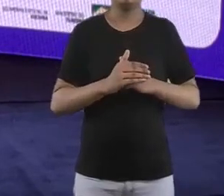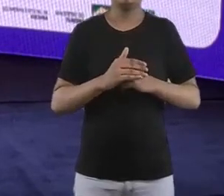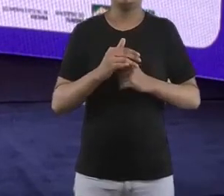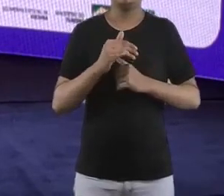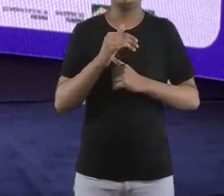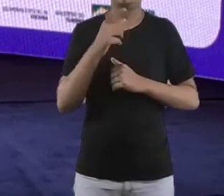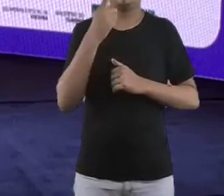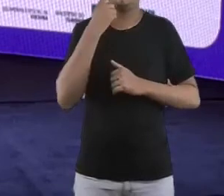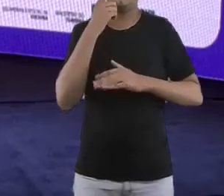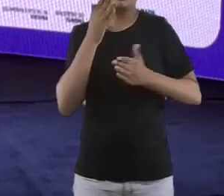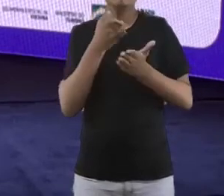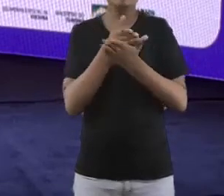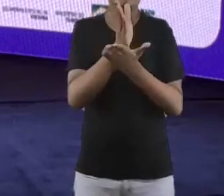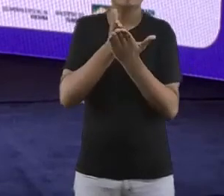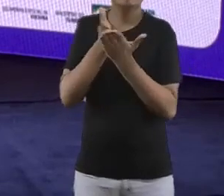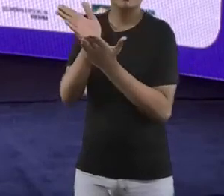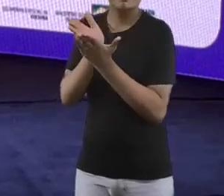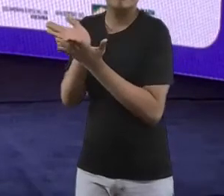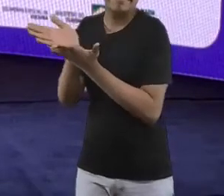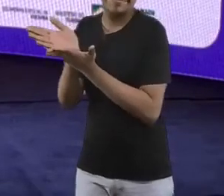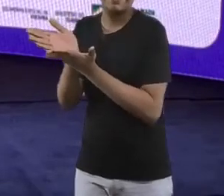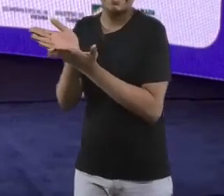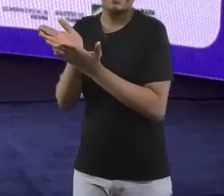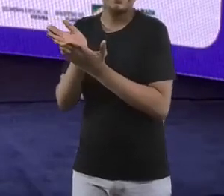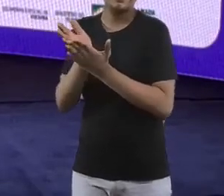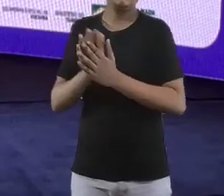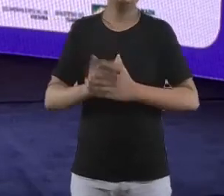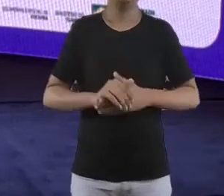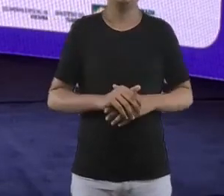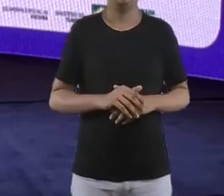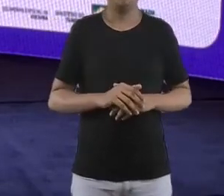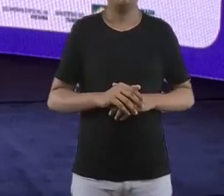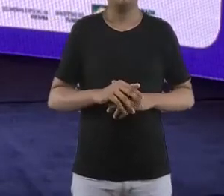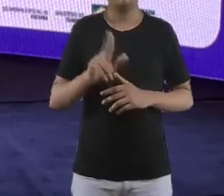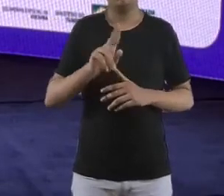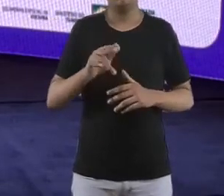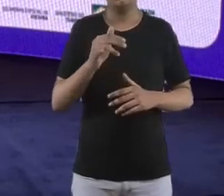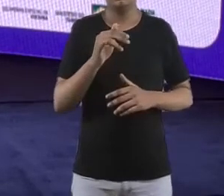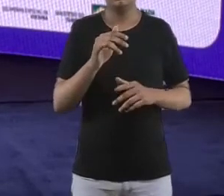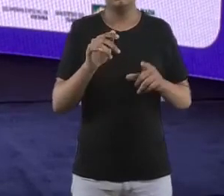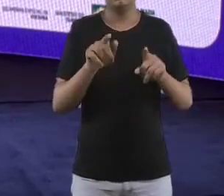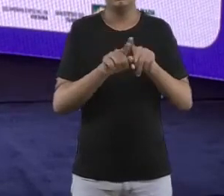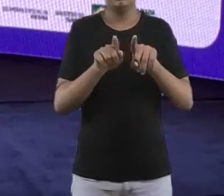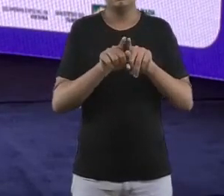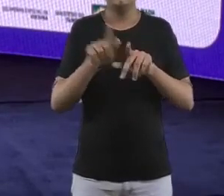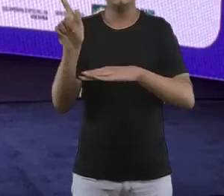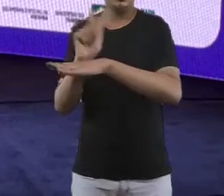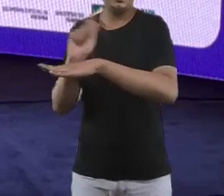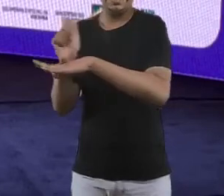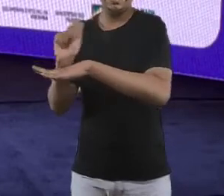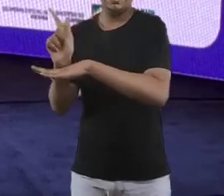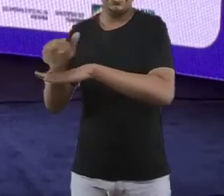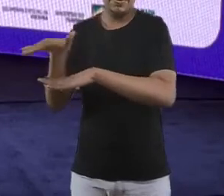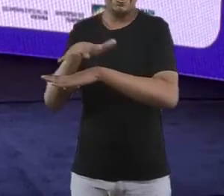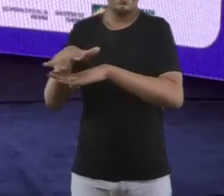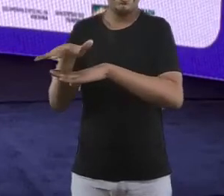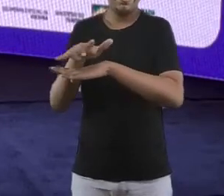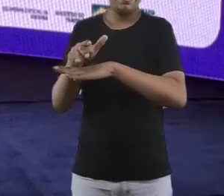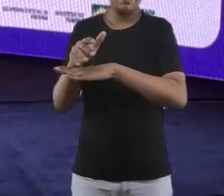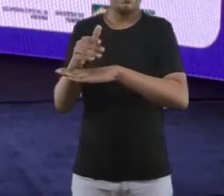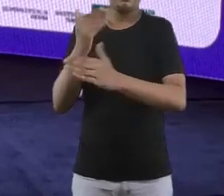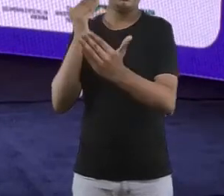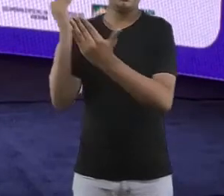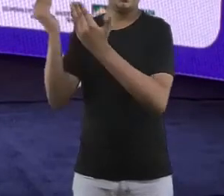muda. A consegue ver uma mudança de patamar. É o que a gente usa, por exemplo, no voo, a congestão. A gente consegue ver como é um conhecimento de gestão a entrada no